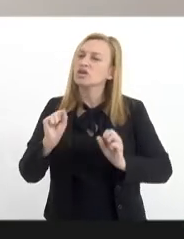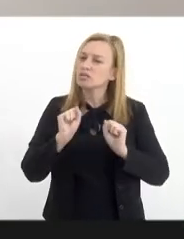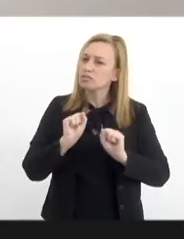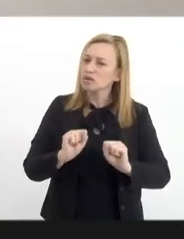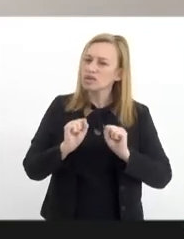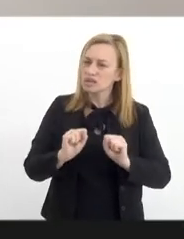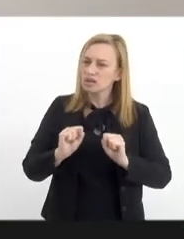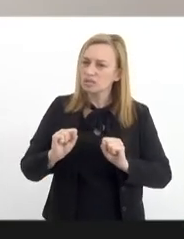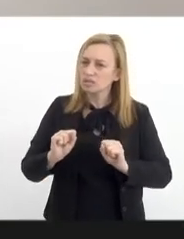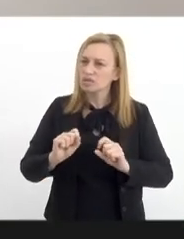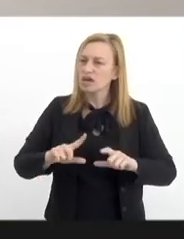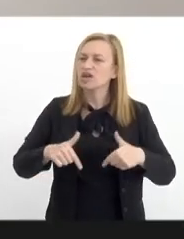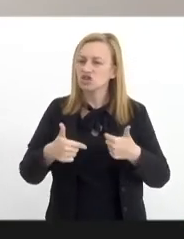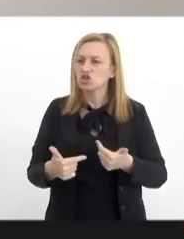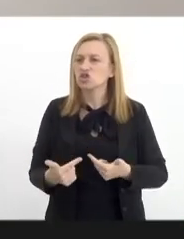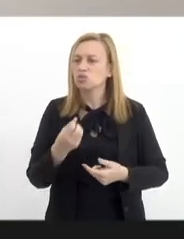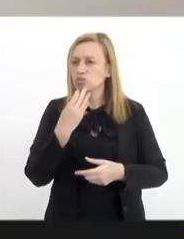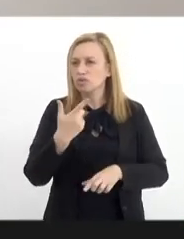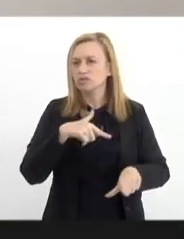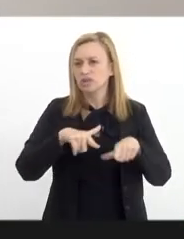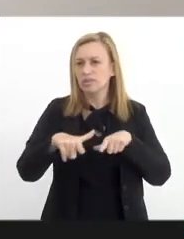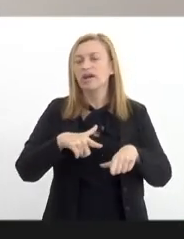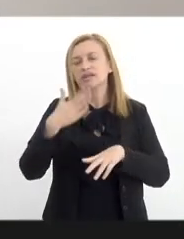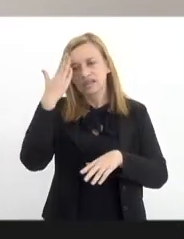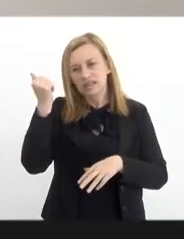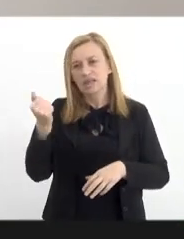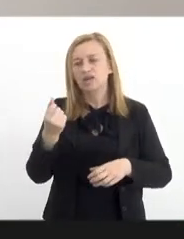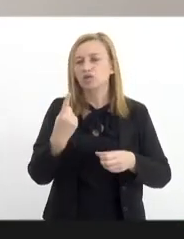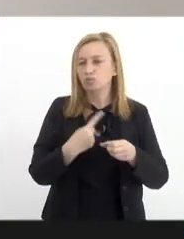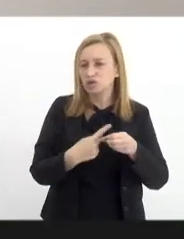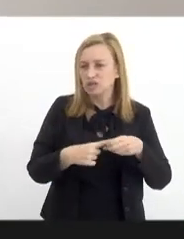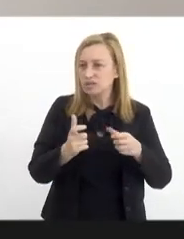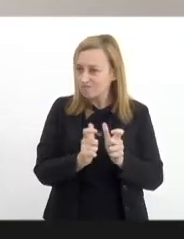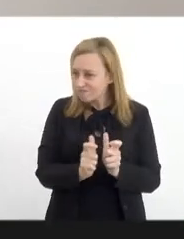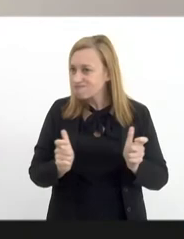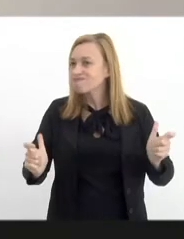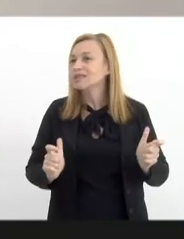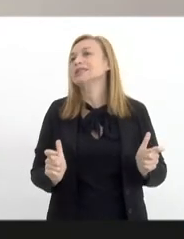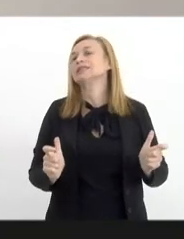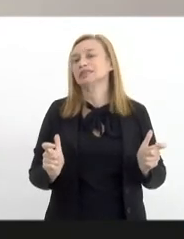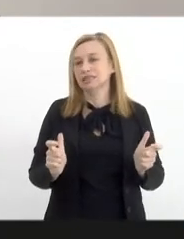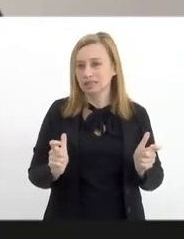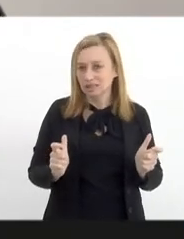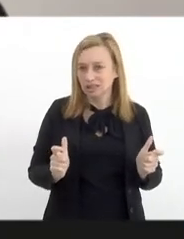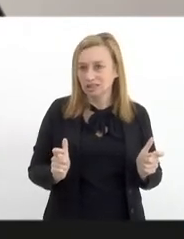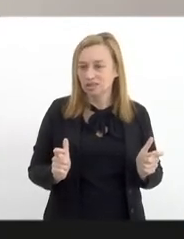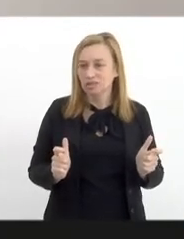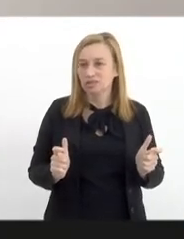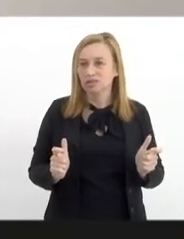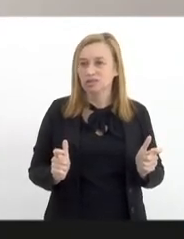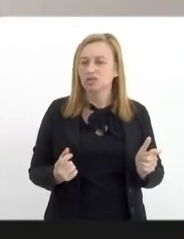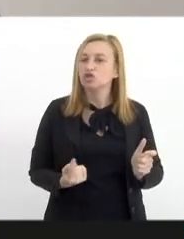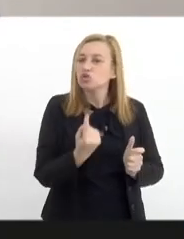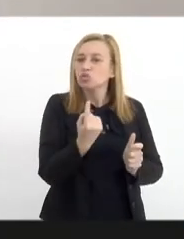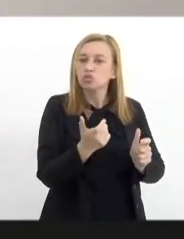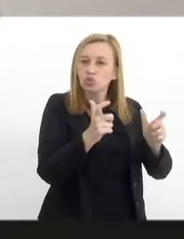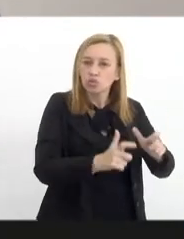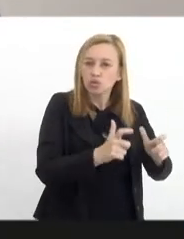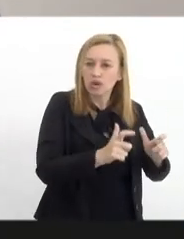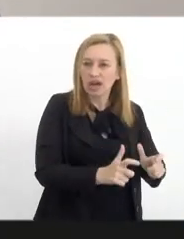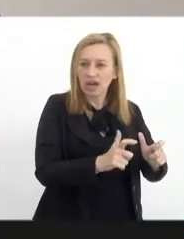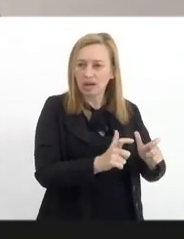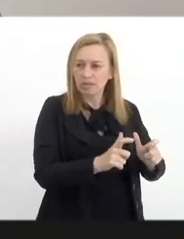potencializar o trabalho, eu sei que o município é muito grande diante de uma porta apenas que tem para atender,